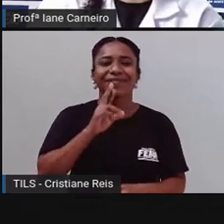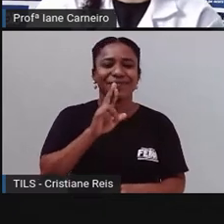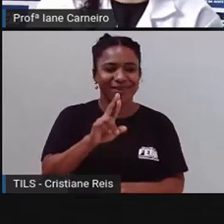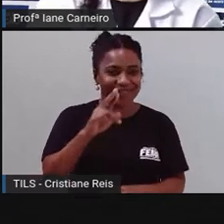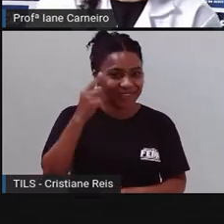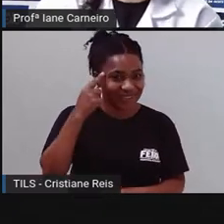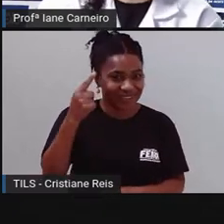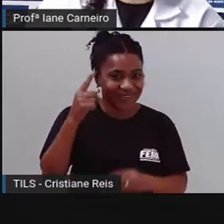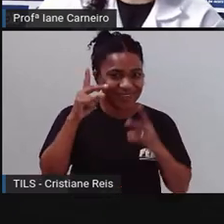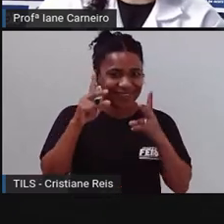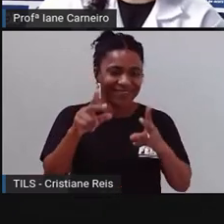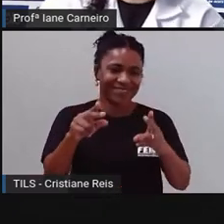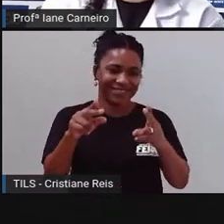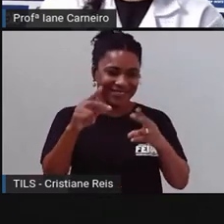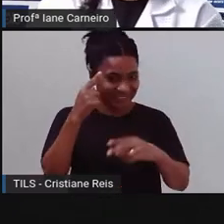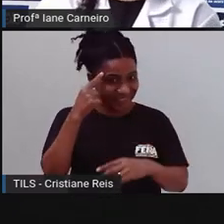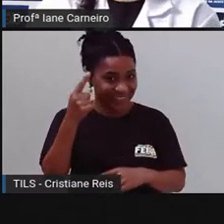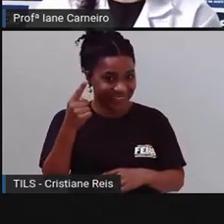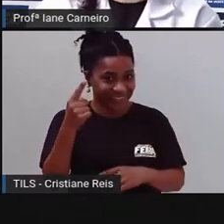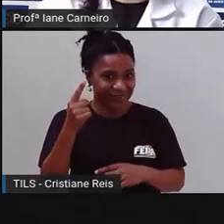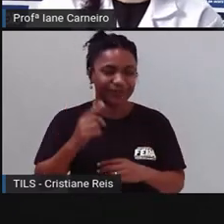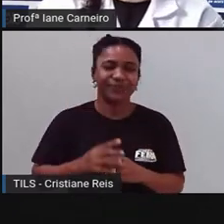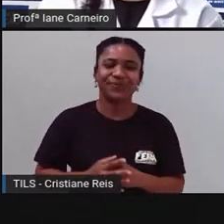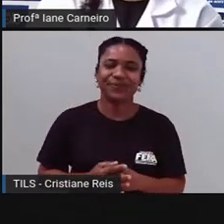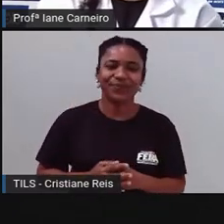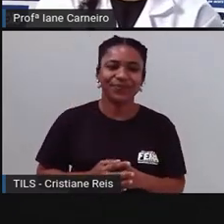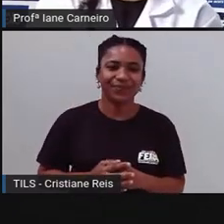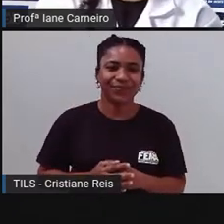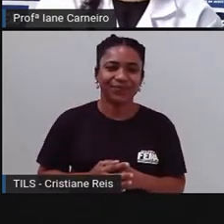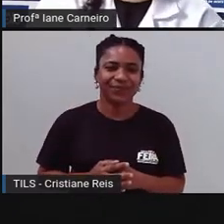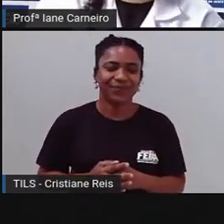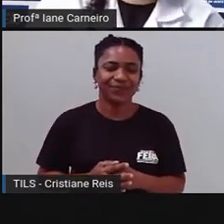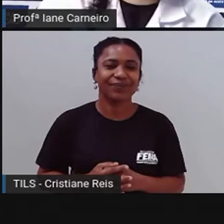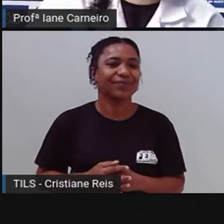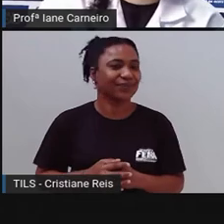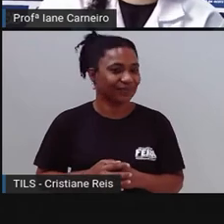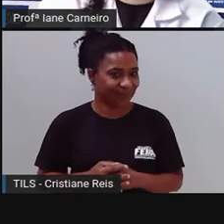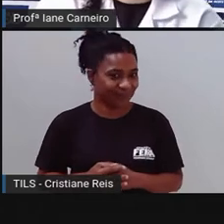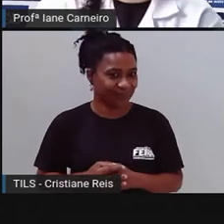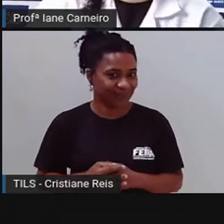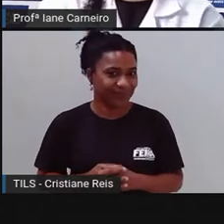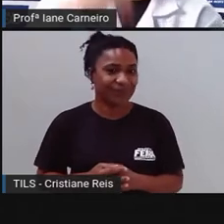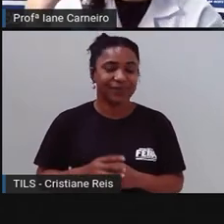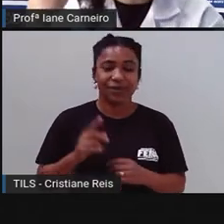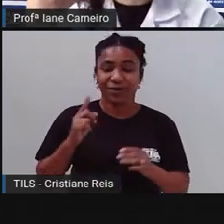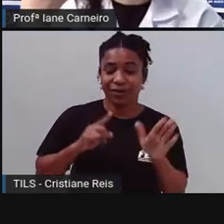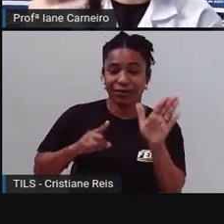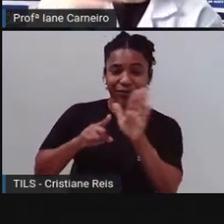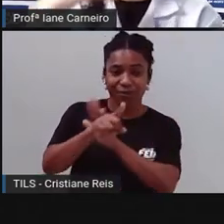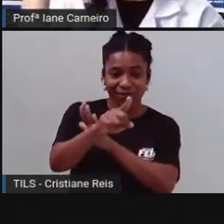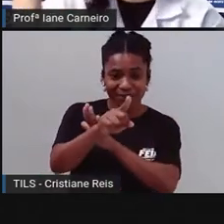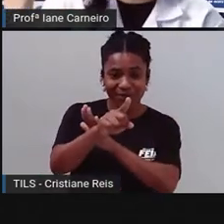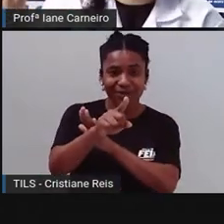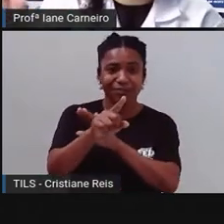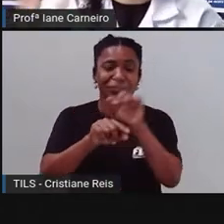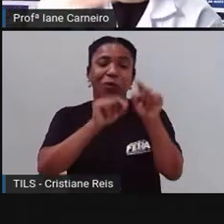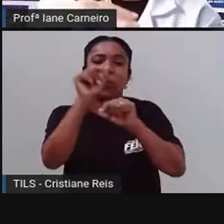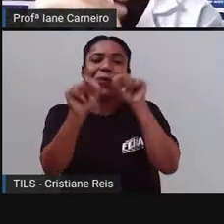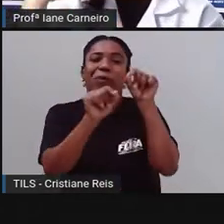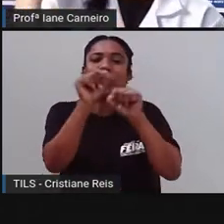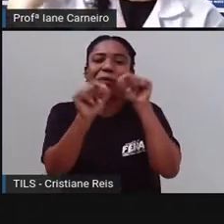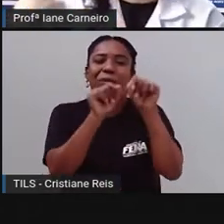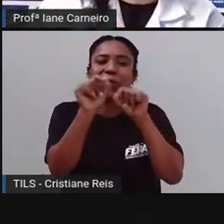outra pergunta, né? Então vejam que uma mesma coisa, né? Um mesmo objeto,